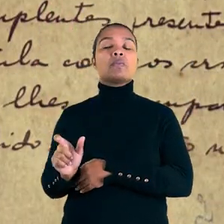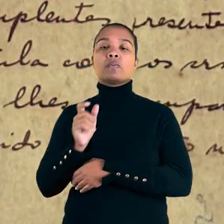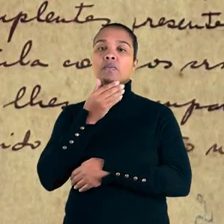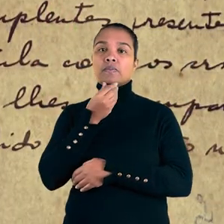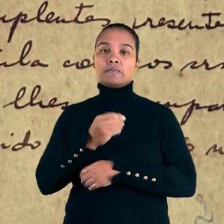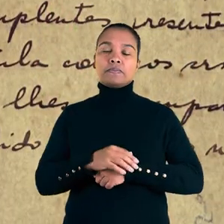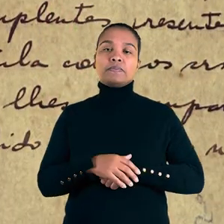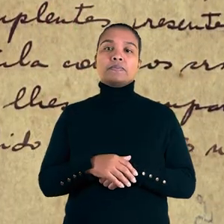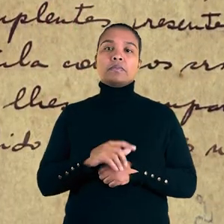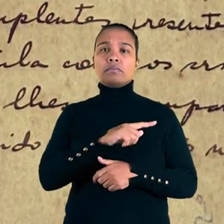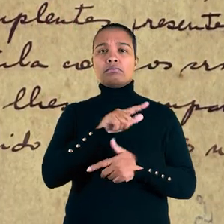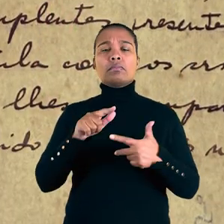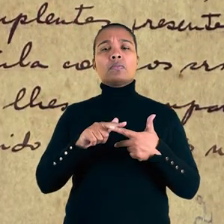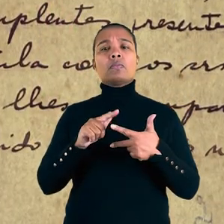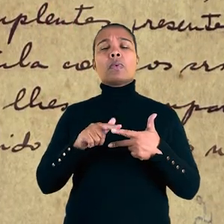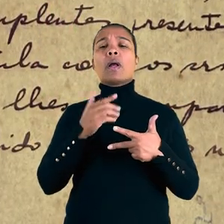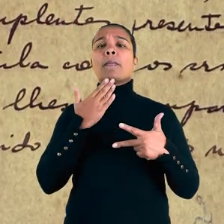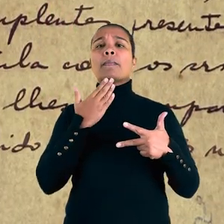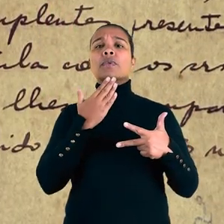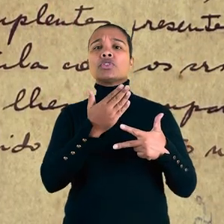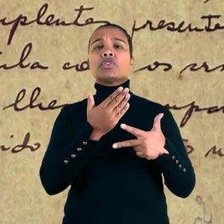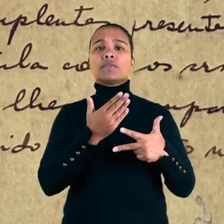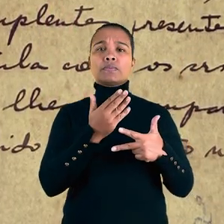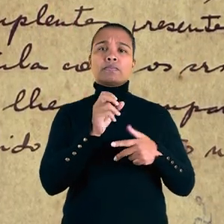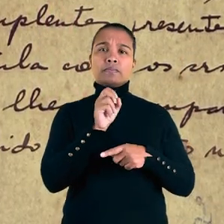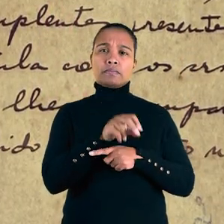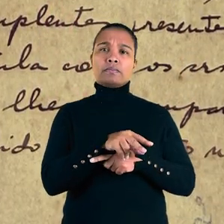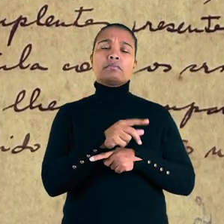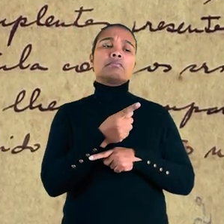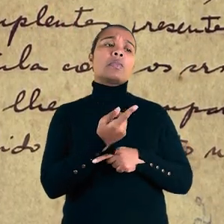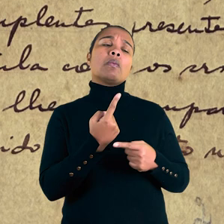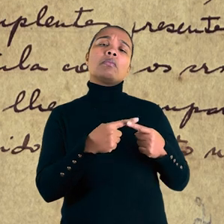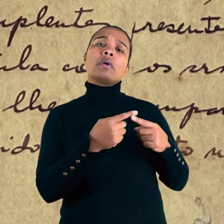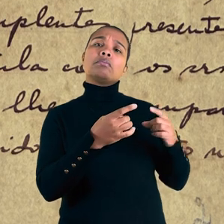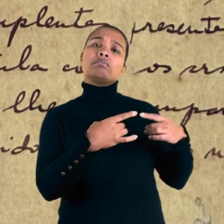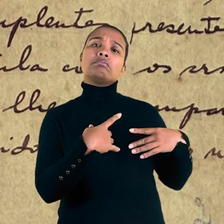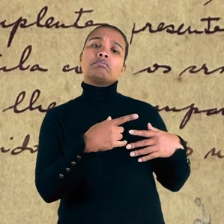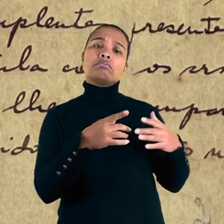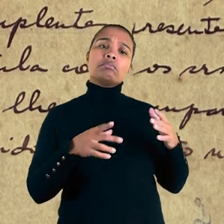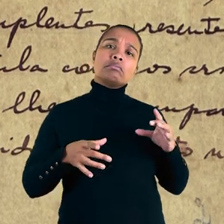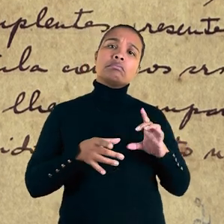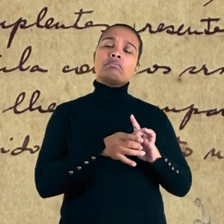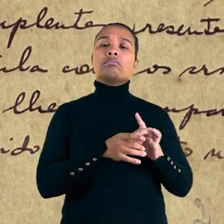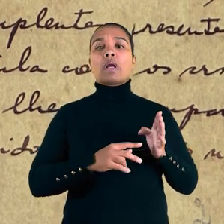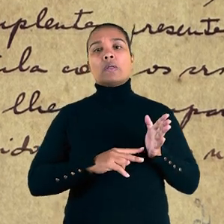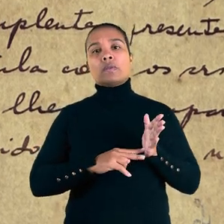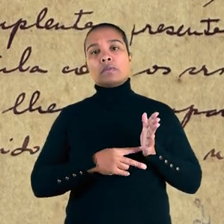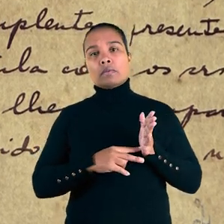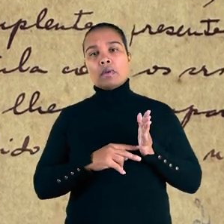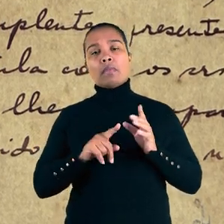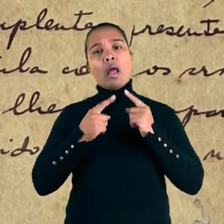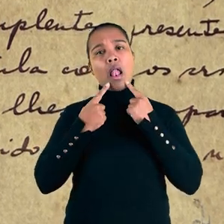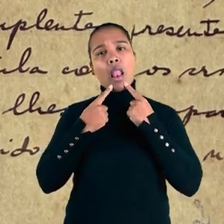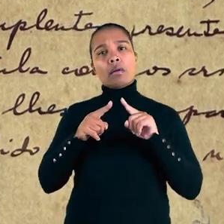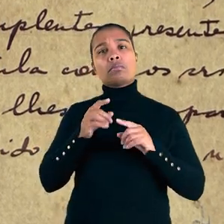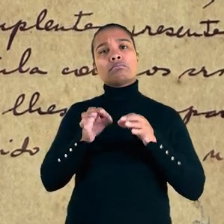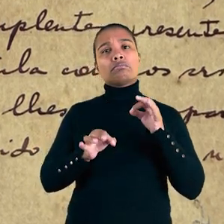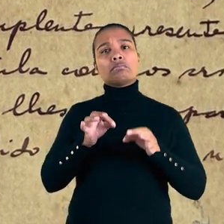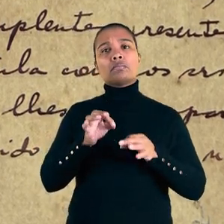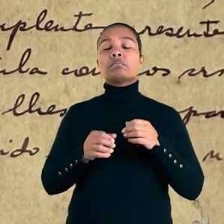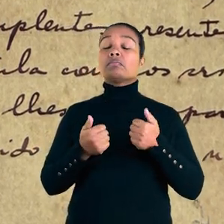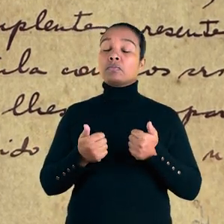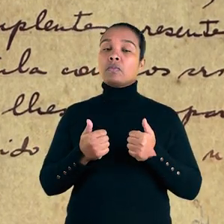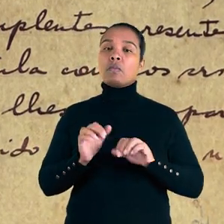O segundo era um pedido de readmissão com a alegação de que a dispensa fora motivada por filiação a sindicato. A